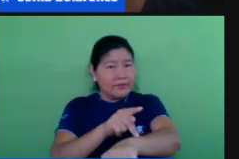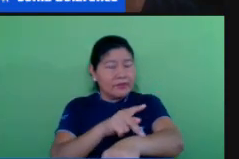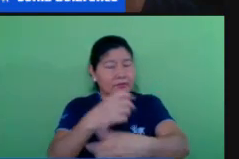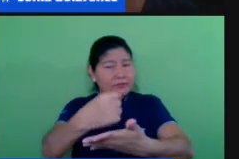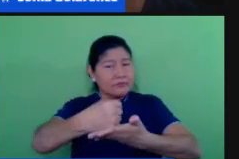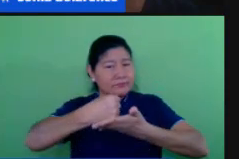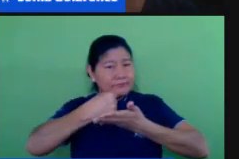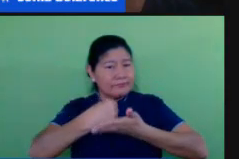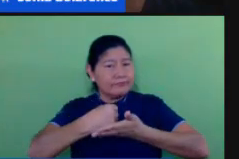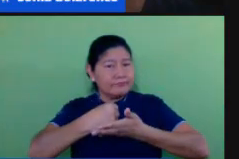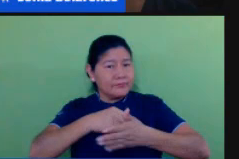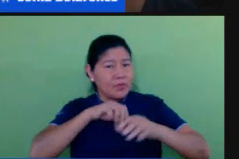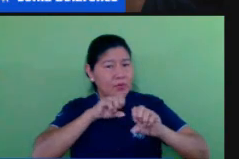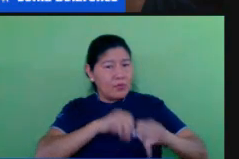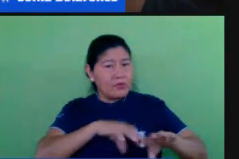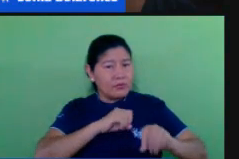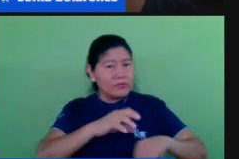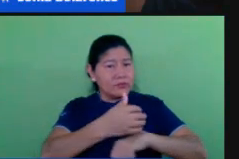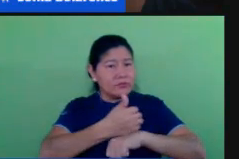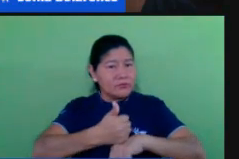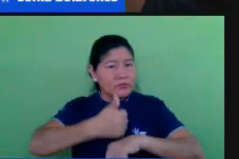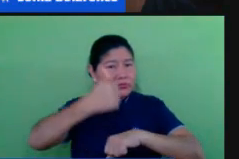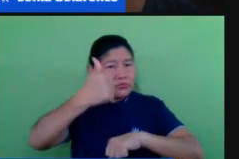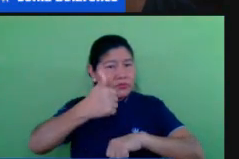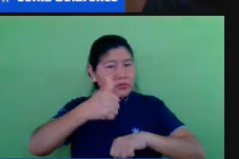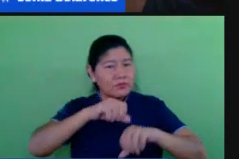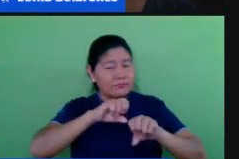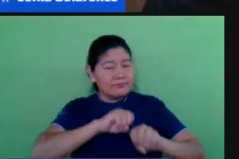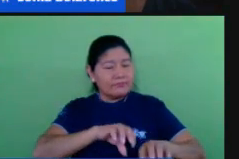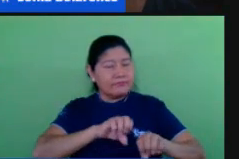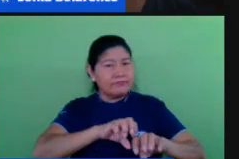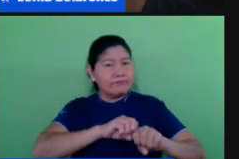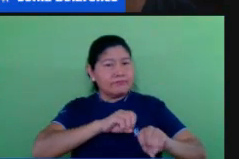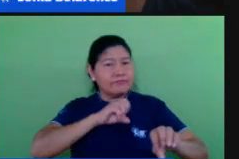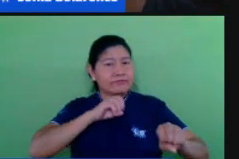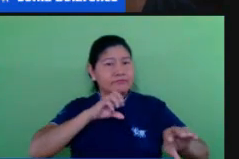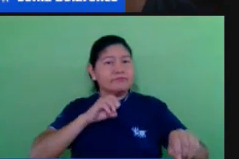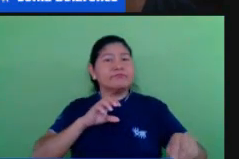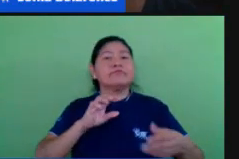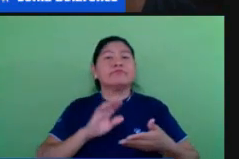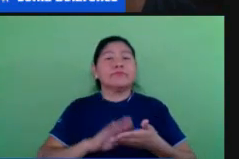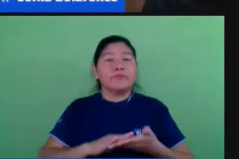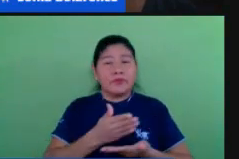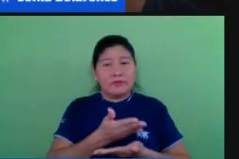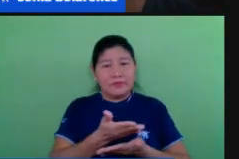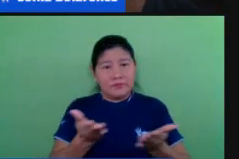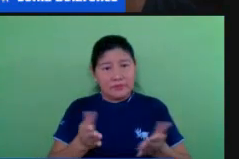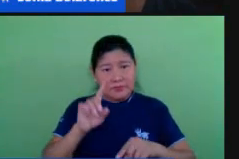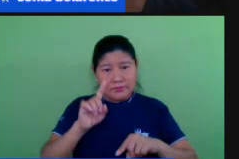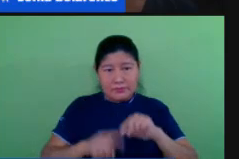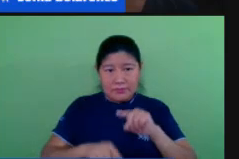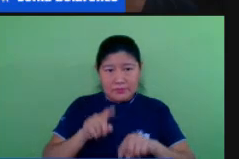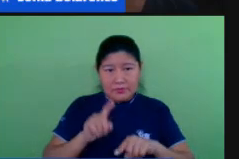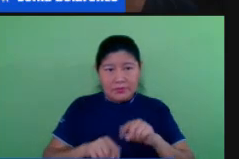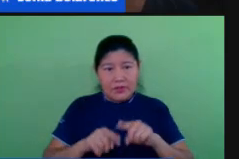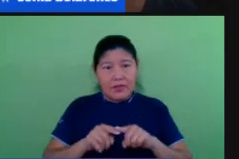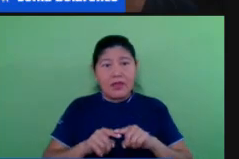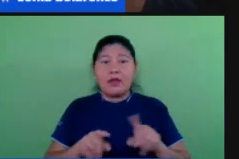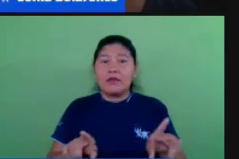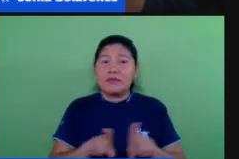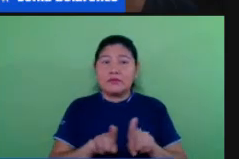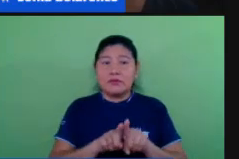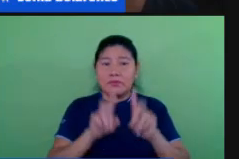no ensino remoto são esses os conhecimentos aqui que estão sendo colocados em xeque